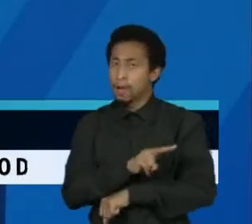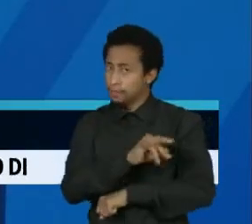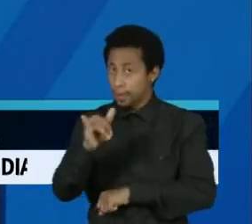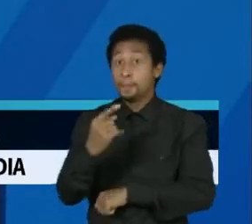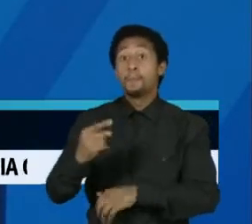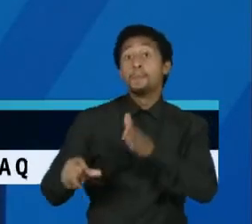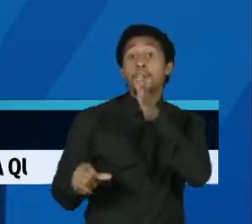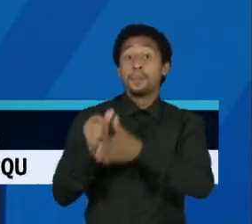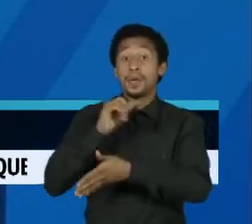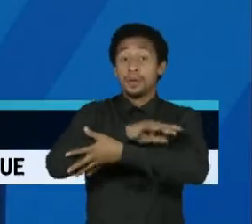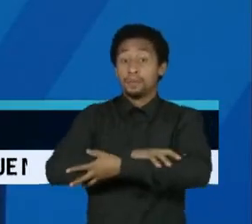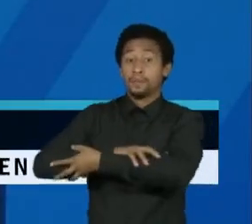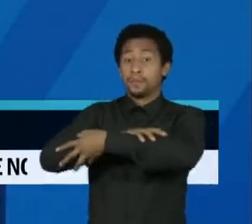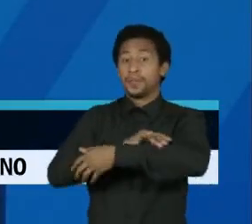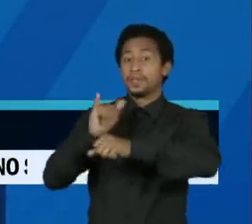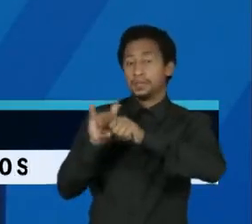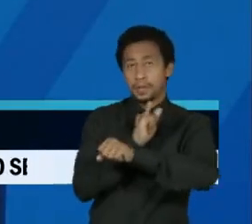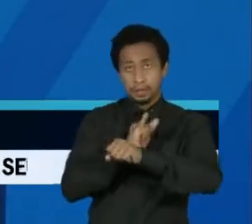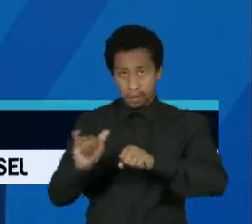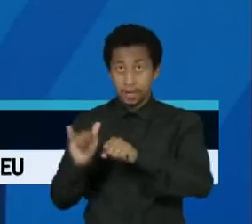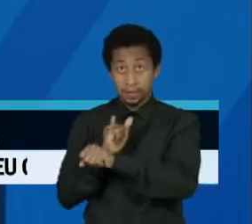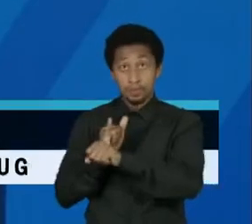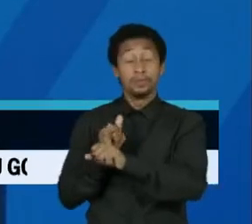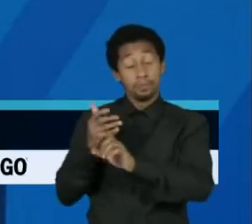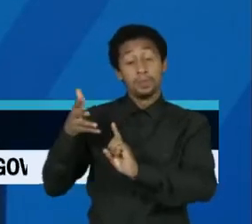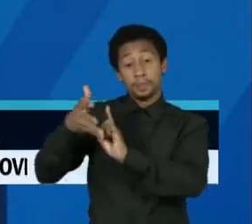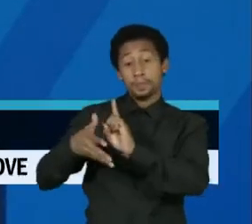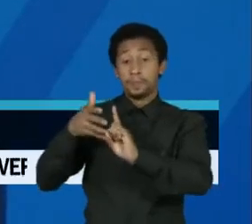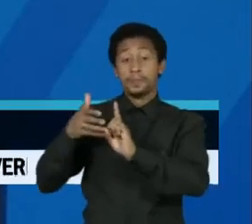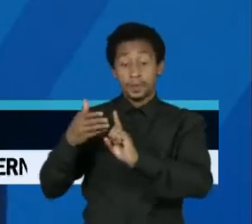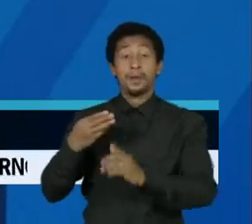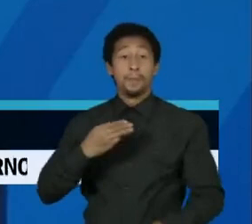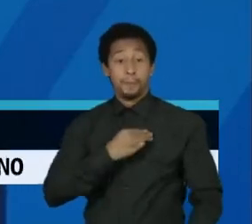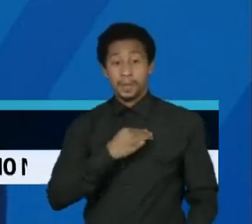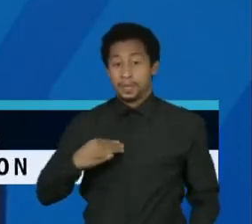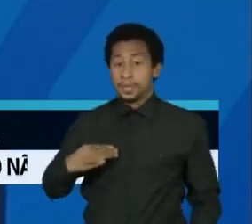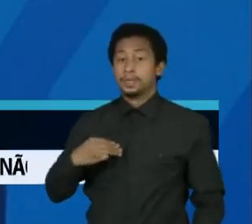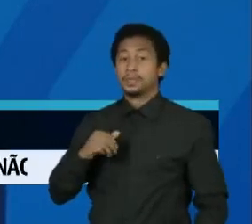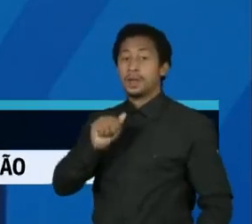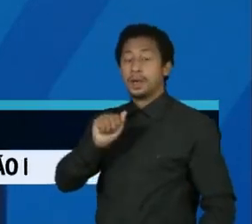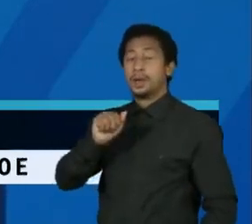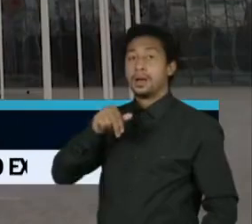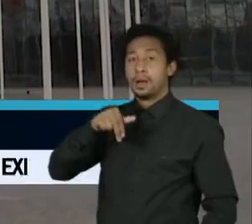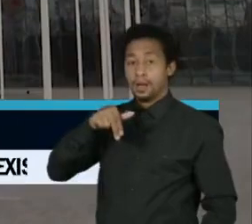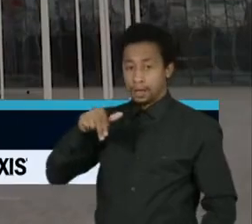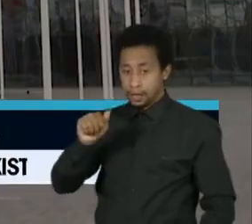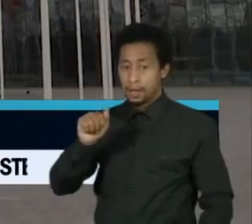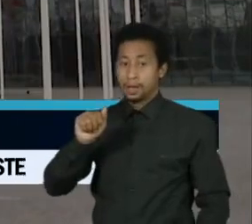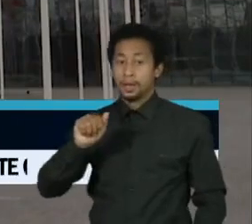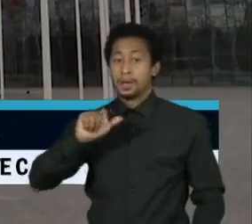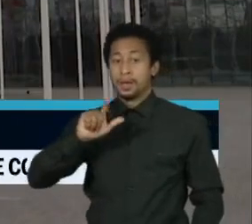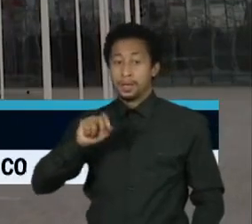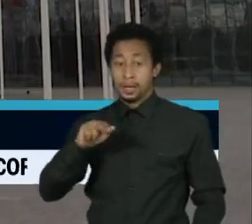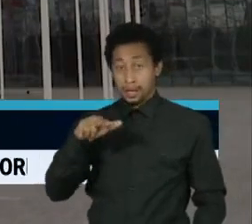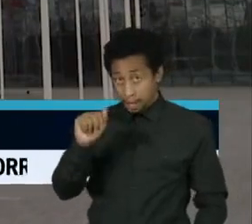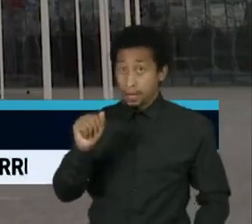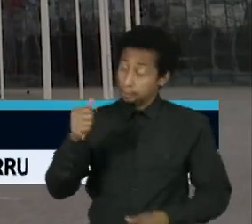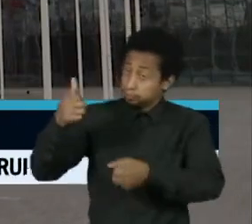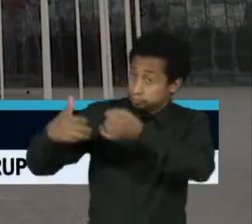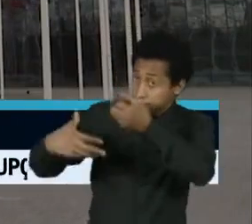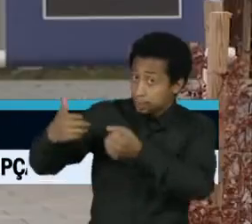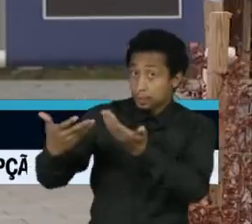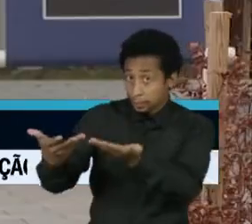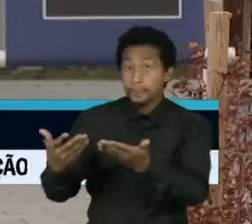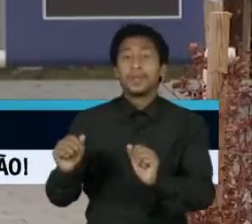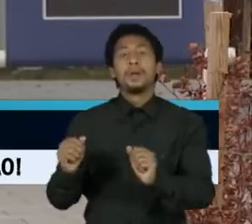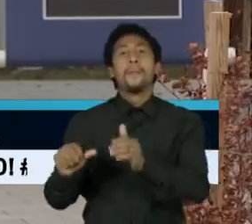extensa estratégia de política de segurança, de acordo com a ministra do exterior alemã, Annalena Baerbock. A ideia é que o novo plano